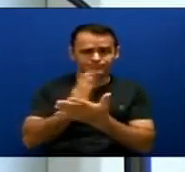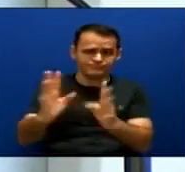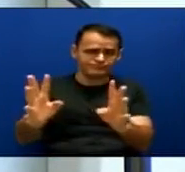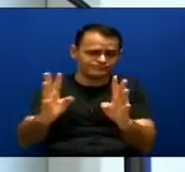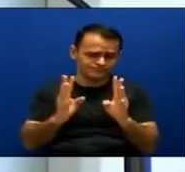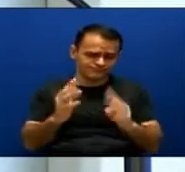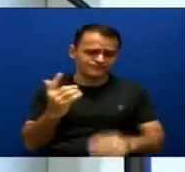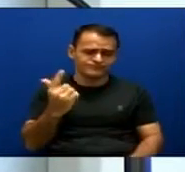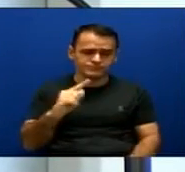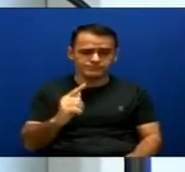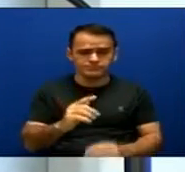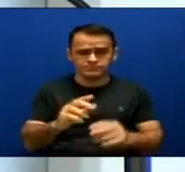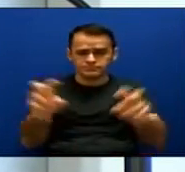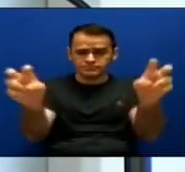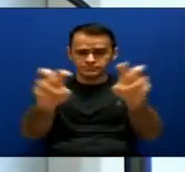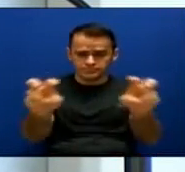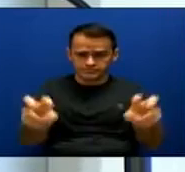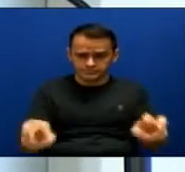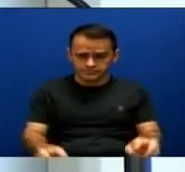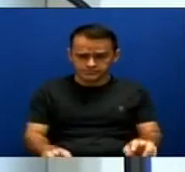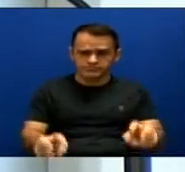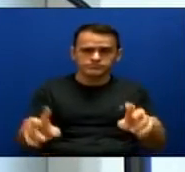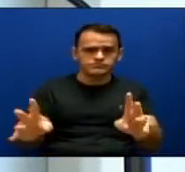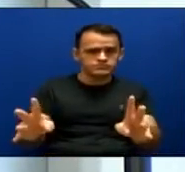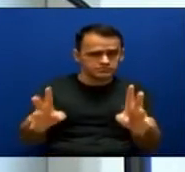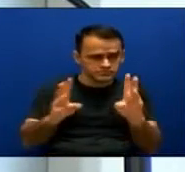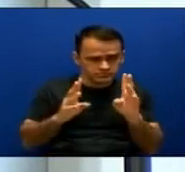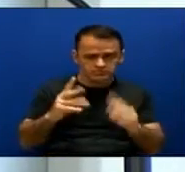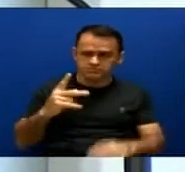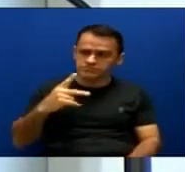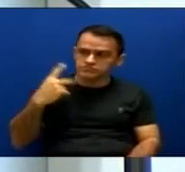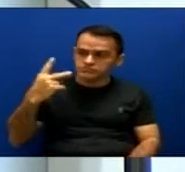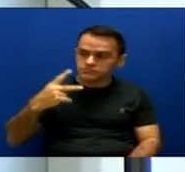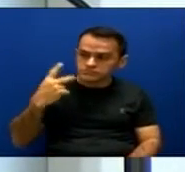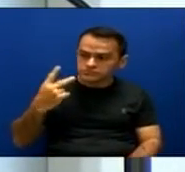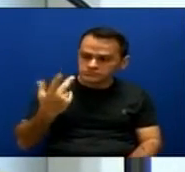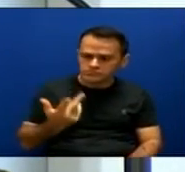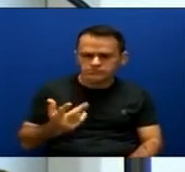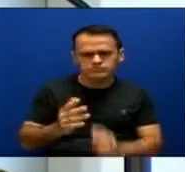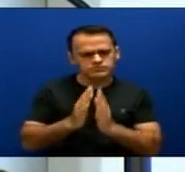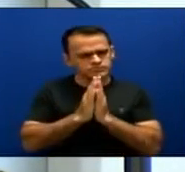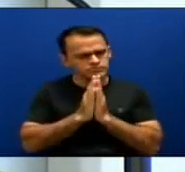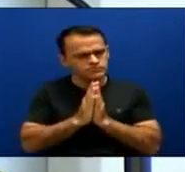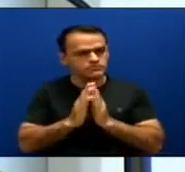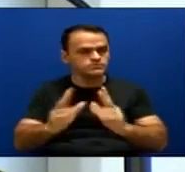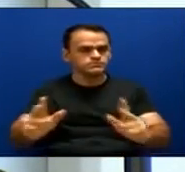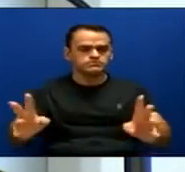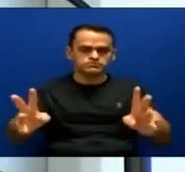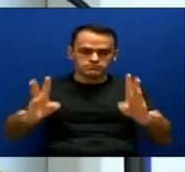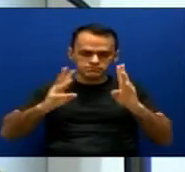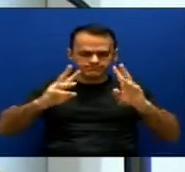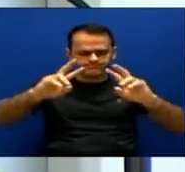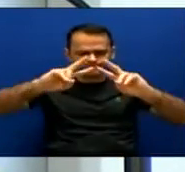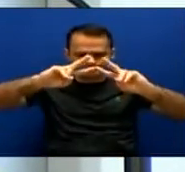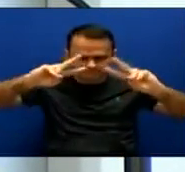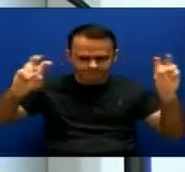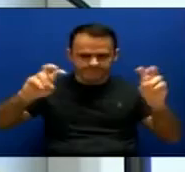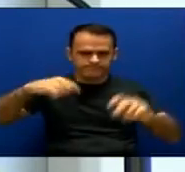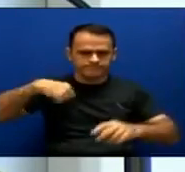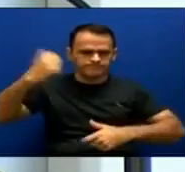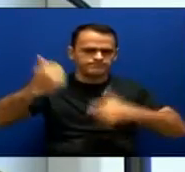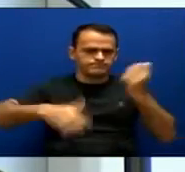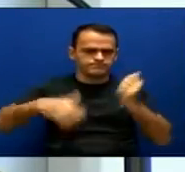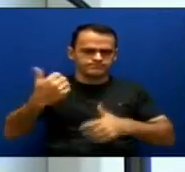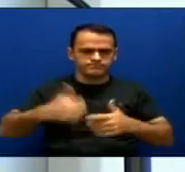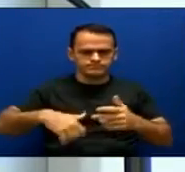Eu peço à plateia, auditório, eu peço aos senhores vereadores atenção para o assunto que será explanado